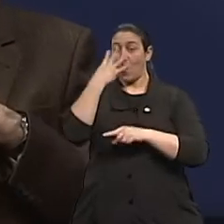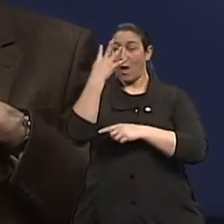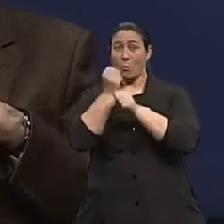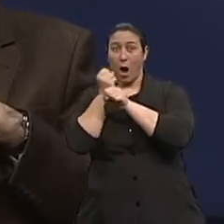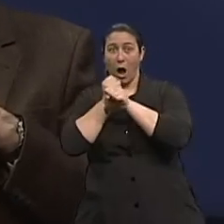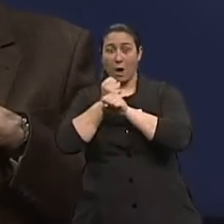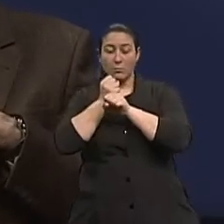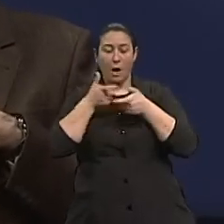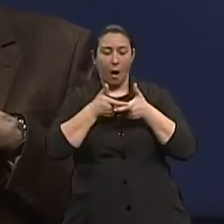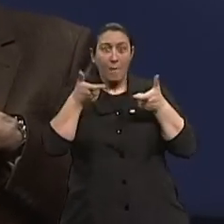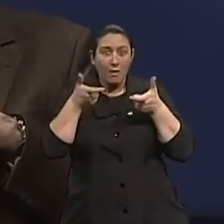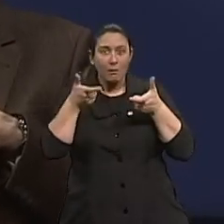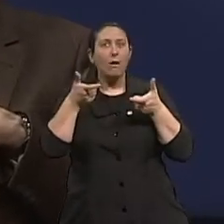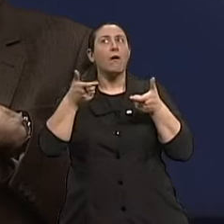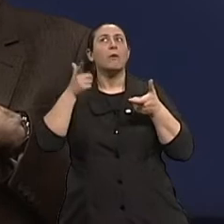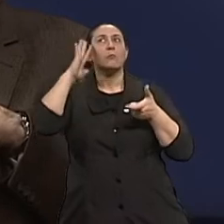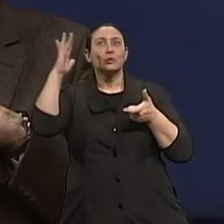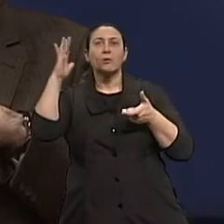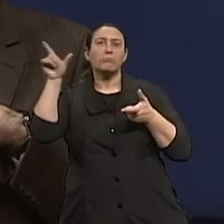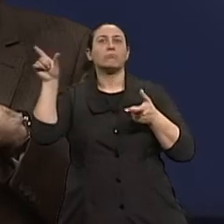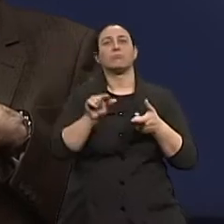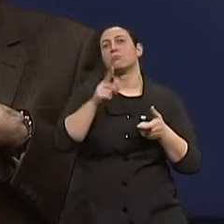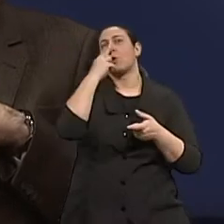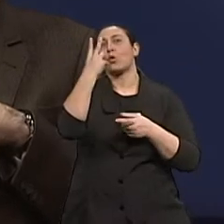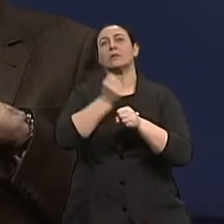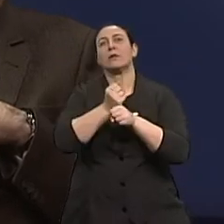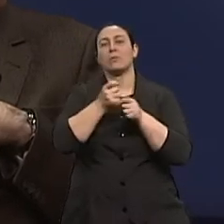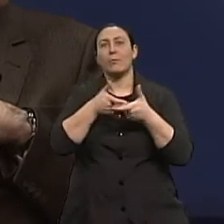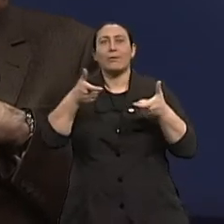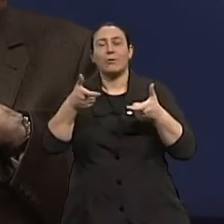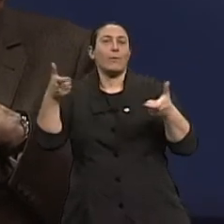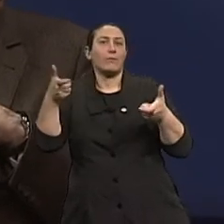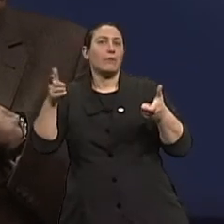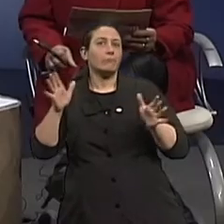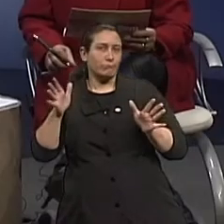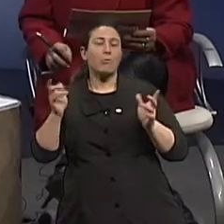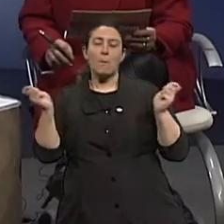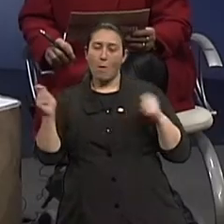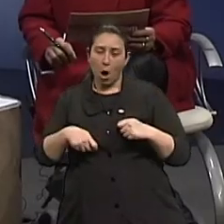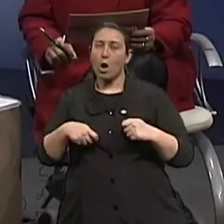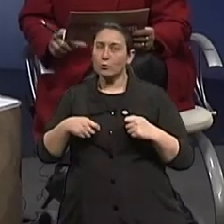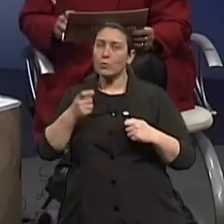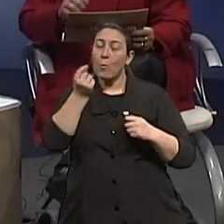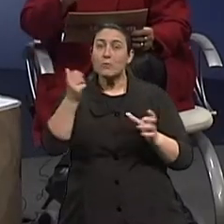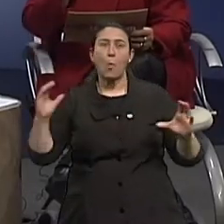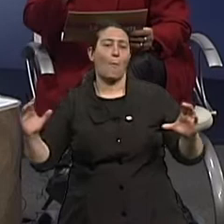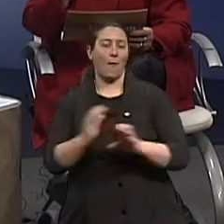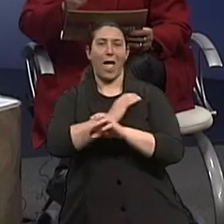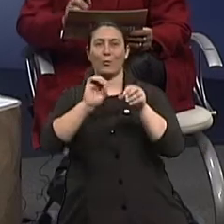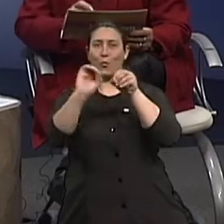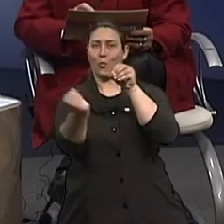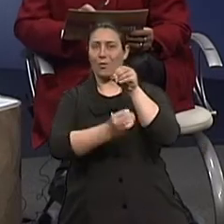uma história mais... Até alguns, uma chance de 50 até 100%. Tá. De certeza. Certo. Agora, aquela